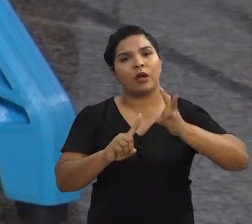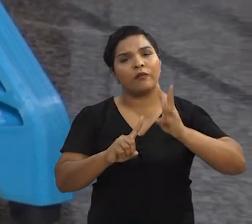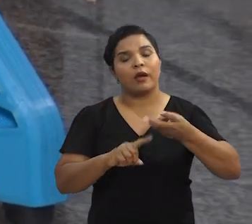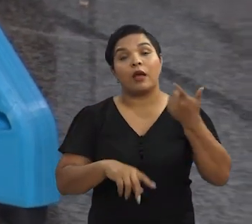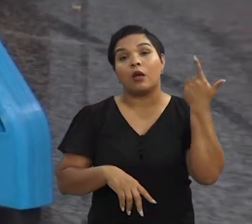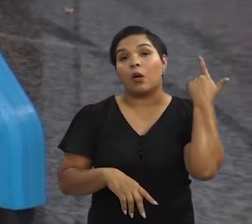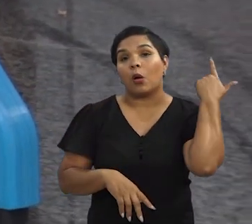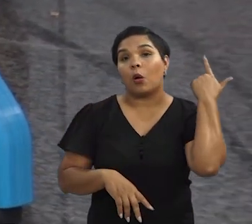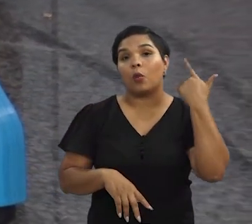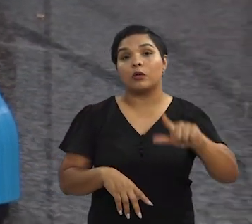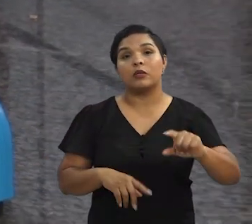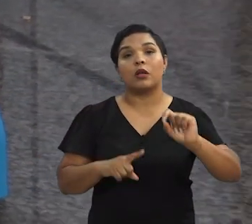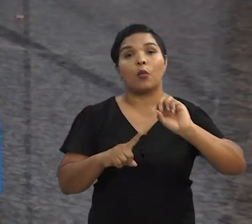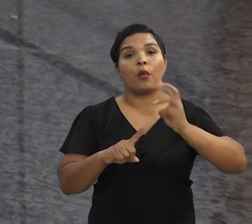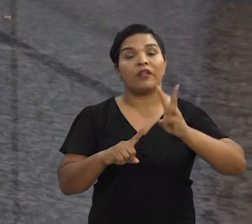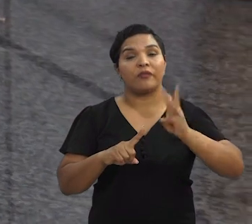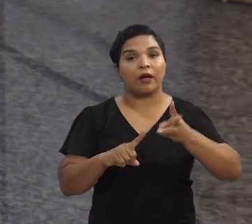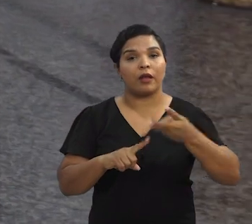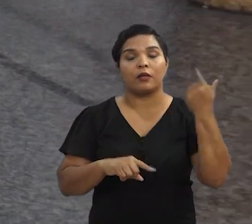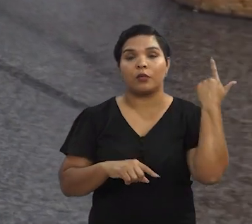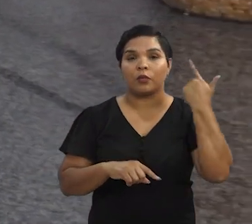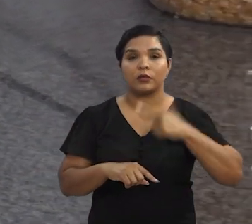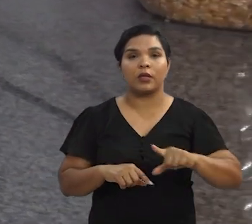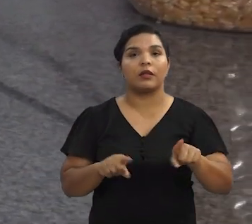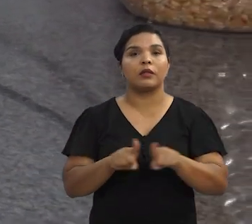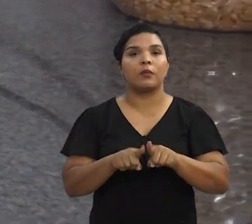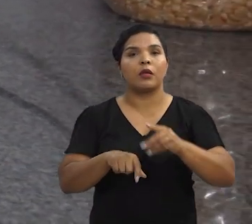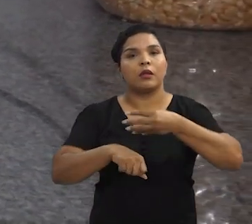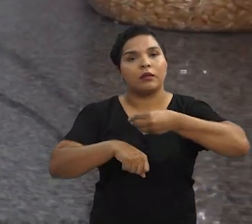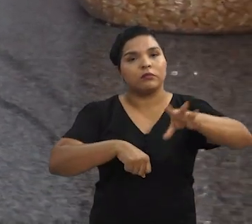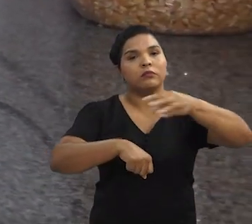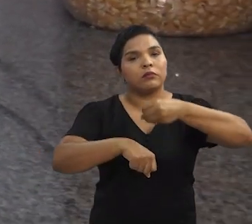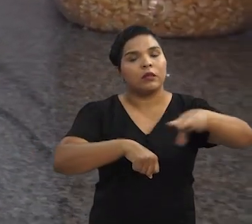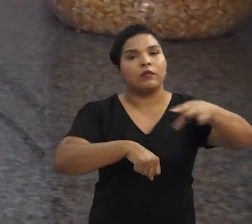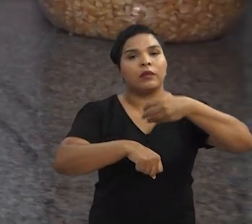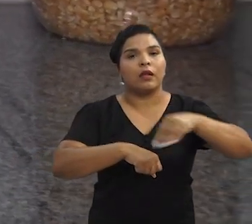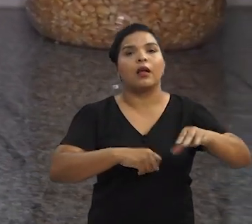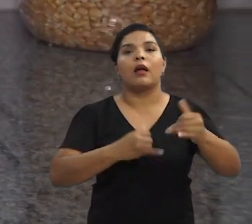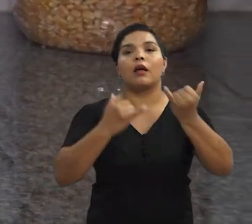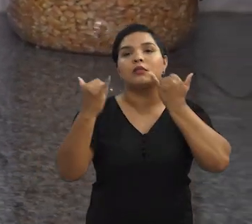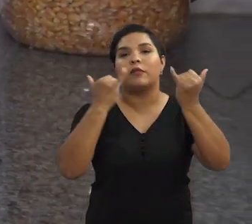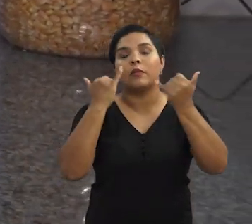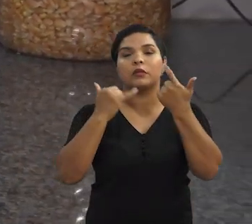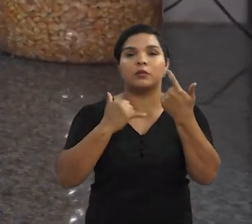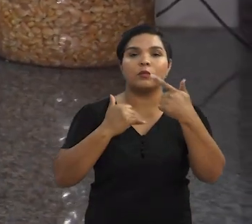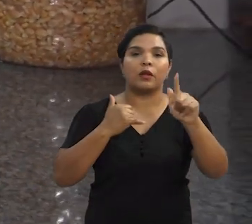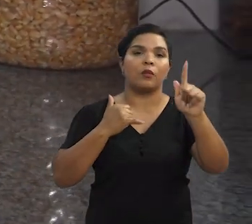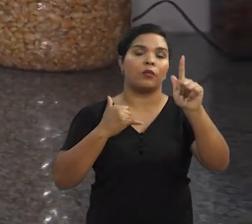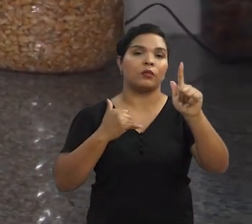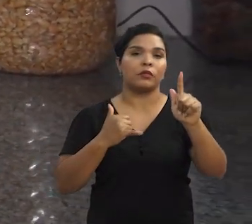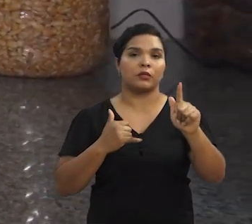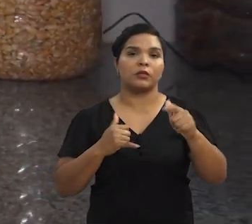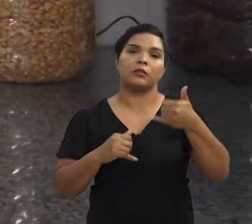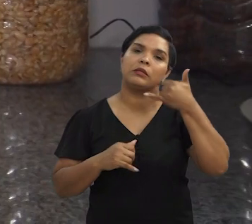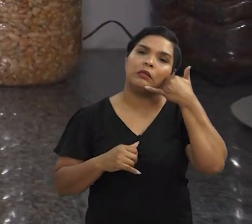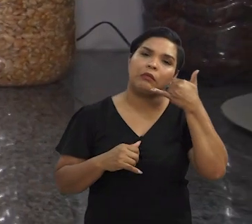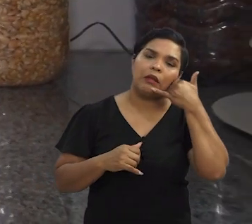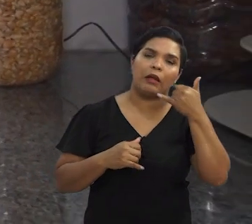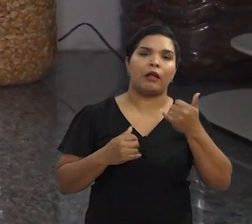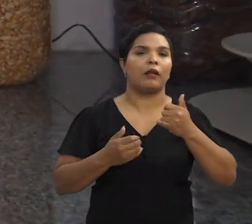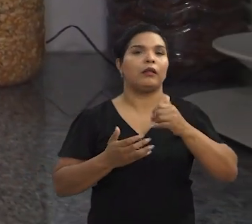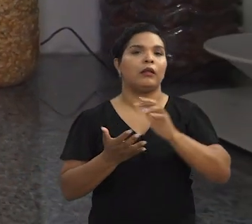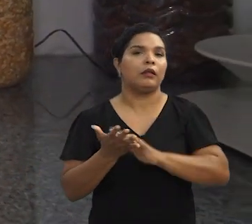também, você consegue, Wi-Fi Bluetooth, você consegue também enviar essas informações para outros periféricos,